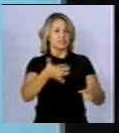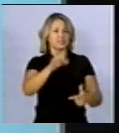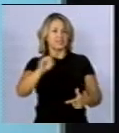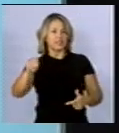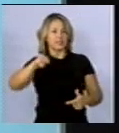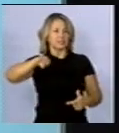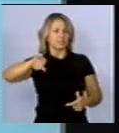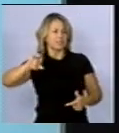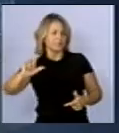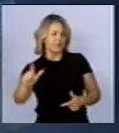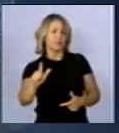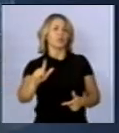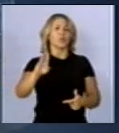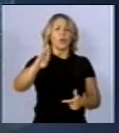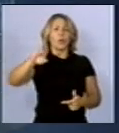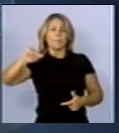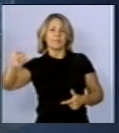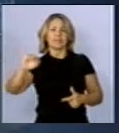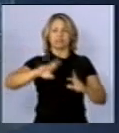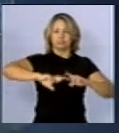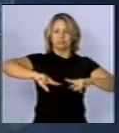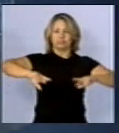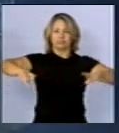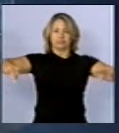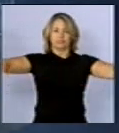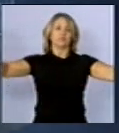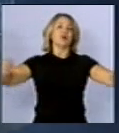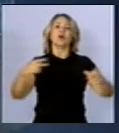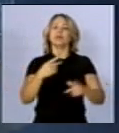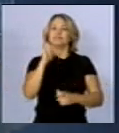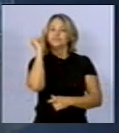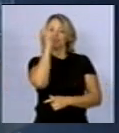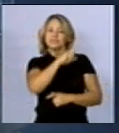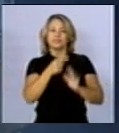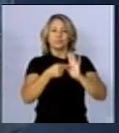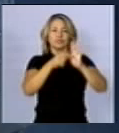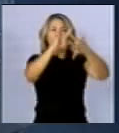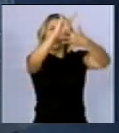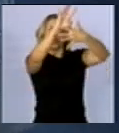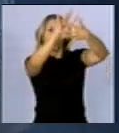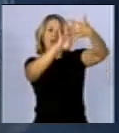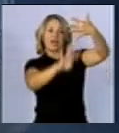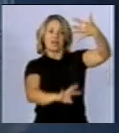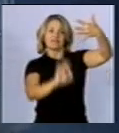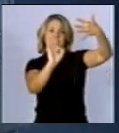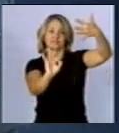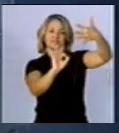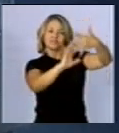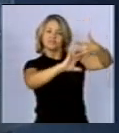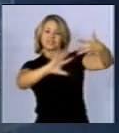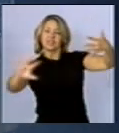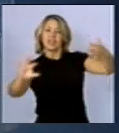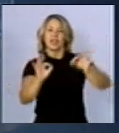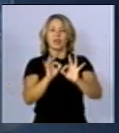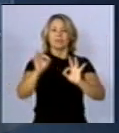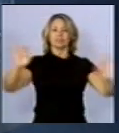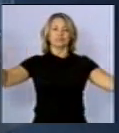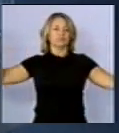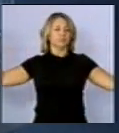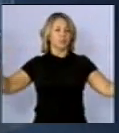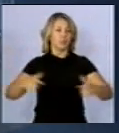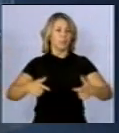1 milhão, 1 bilhão e vai embora, então seria impossível mostrar esse gráfico numa escala linear. Então, na verdade, essa distância desses fenômenos é imensa.